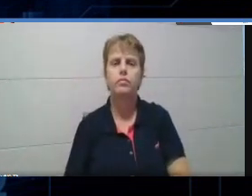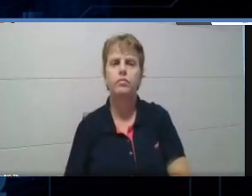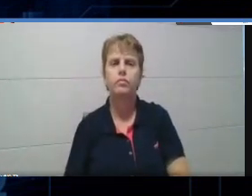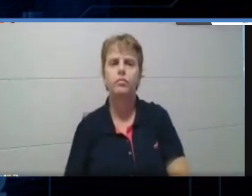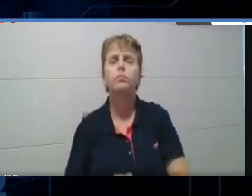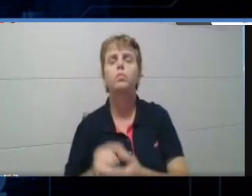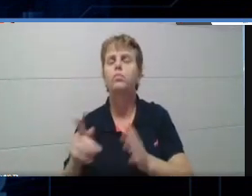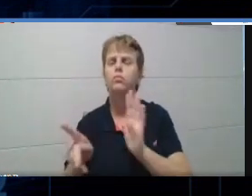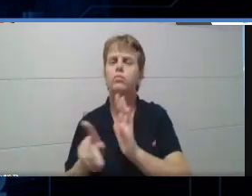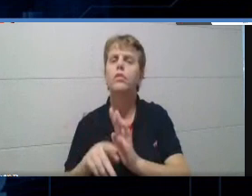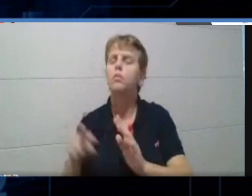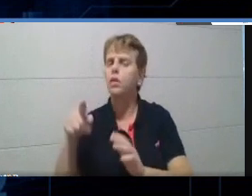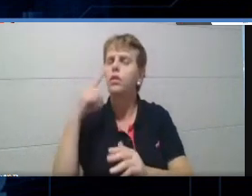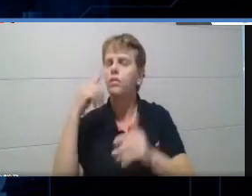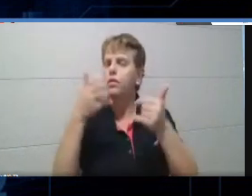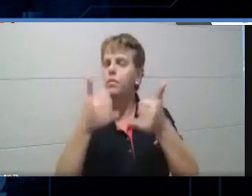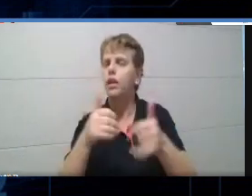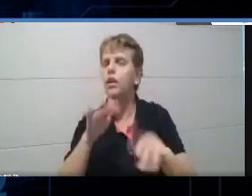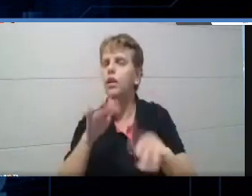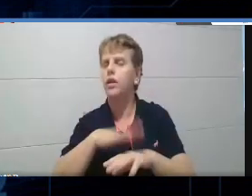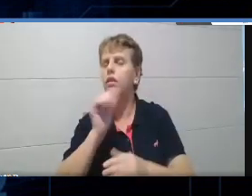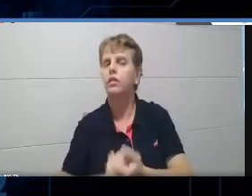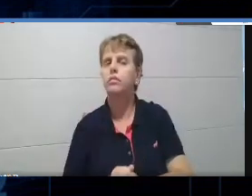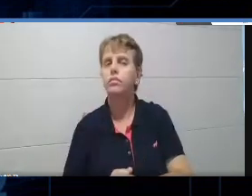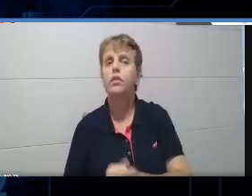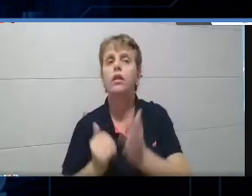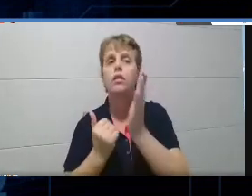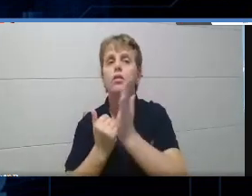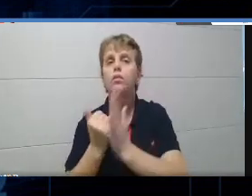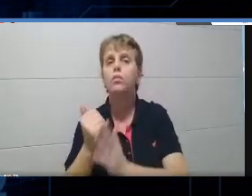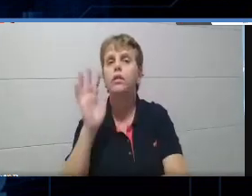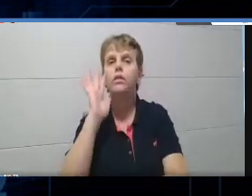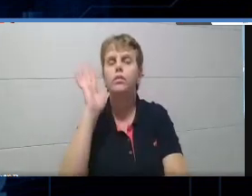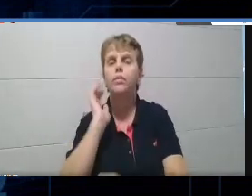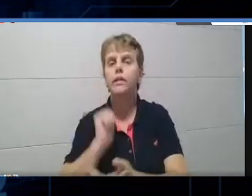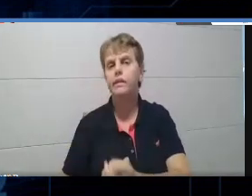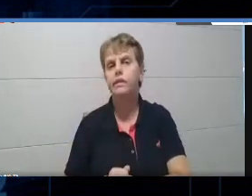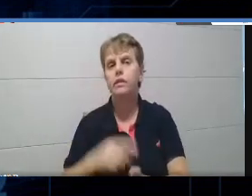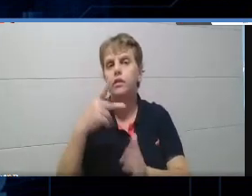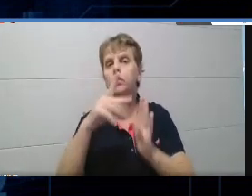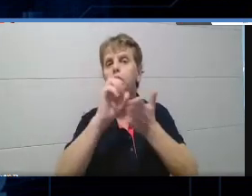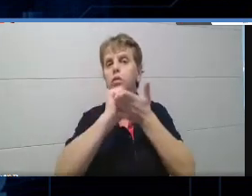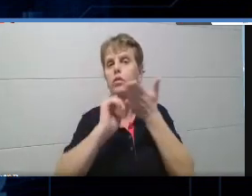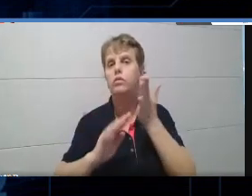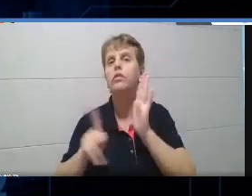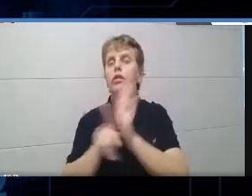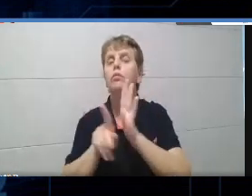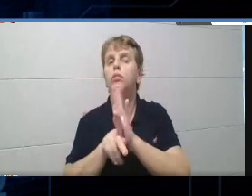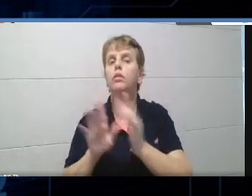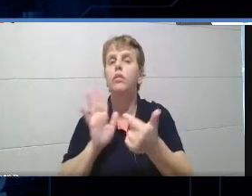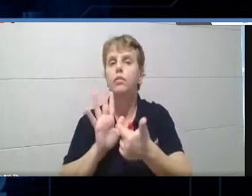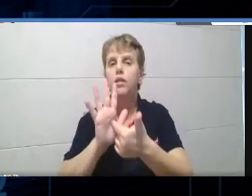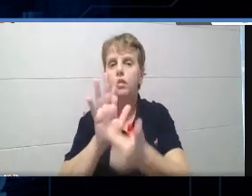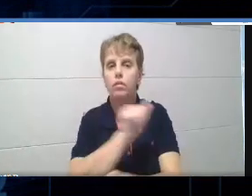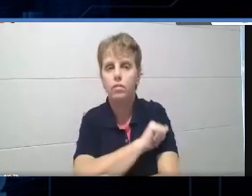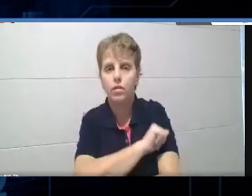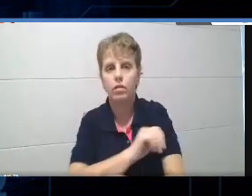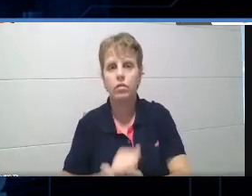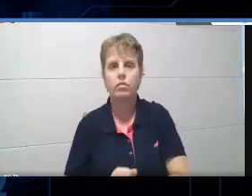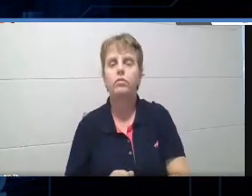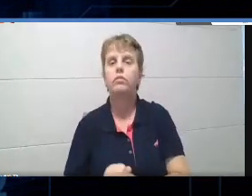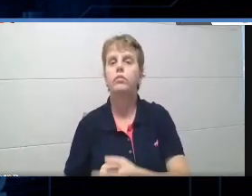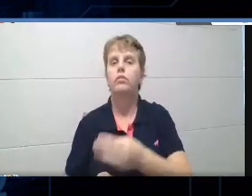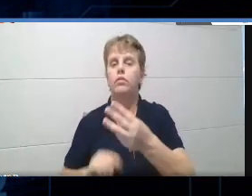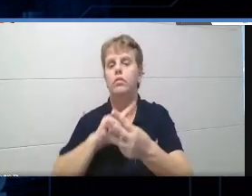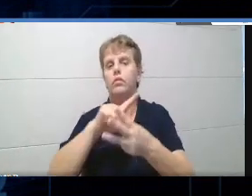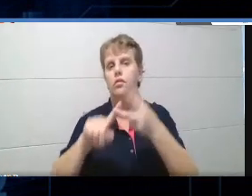atividade. Então, começar a pensar nessa sua atividade que você vai propor pra ele, que tenha esses três, né?